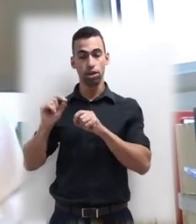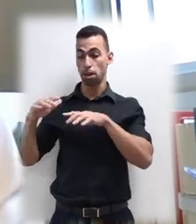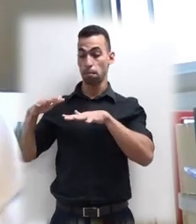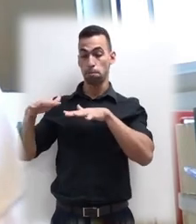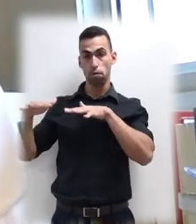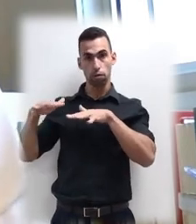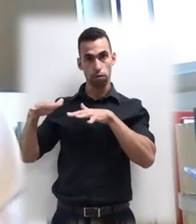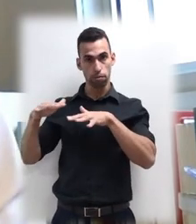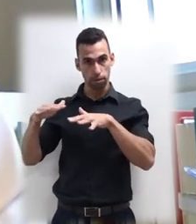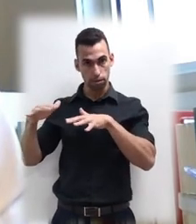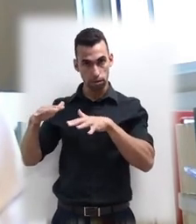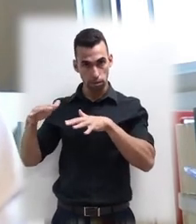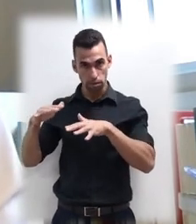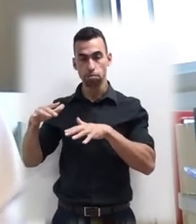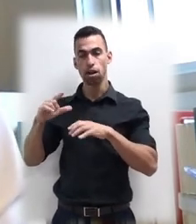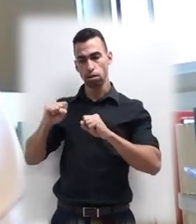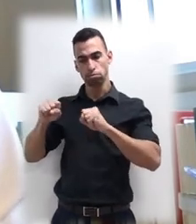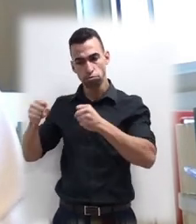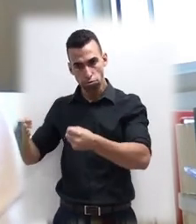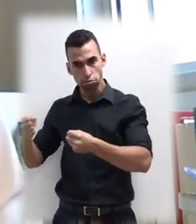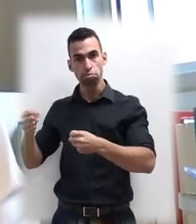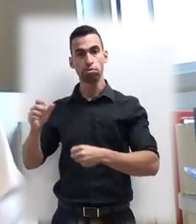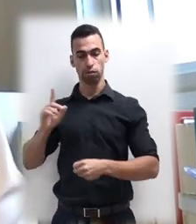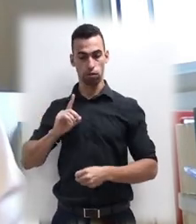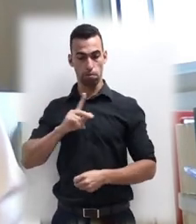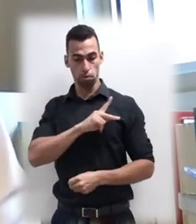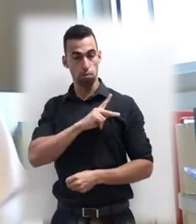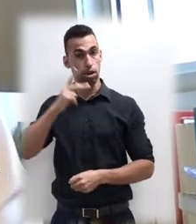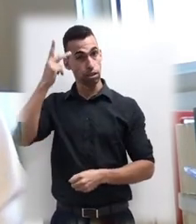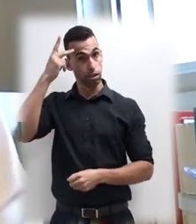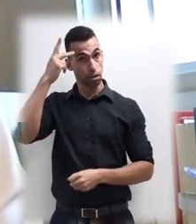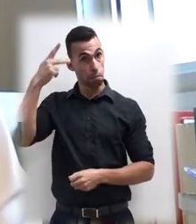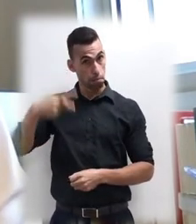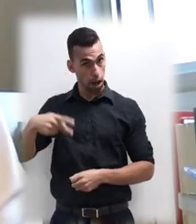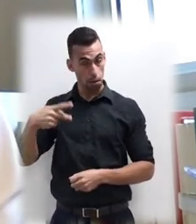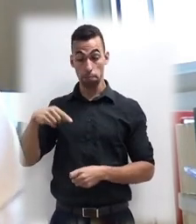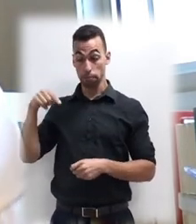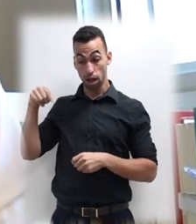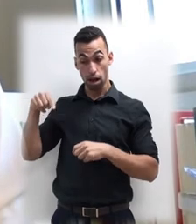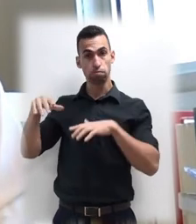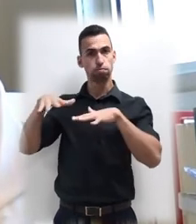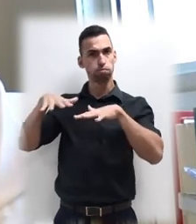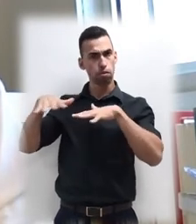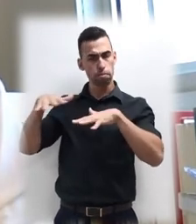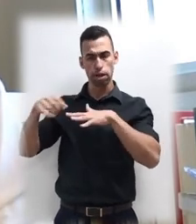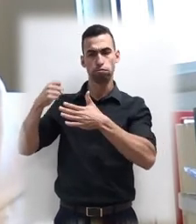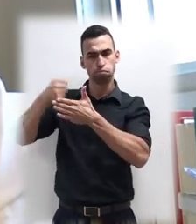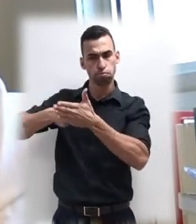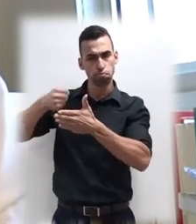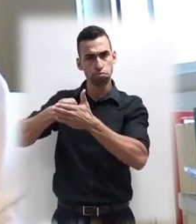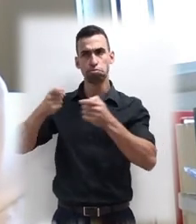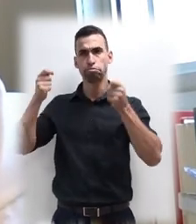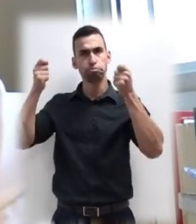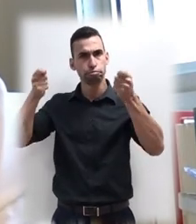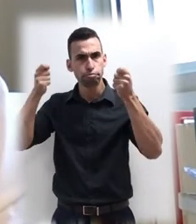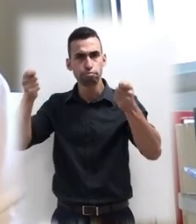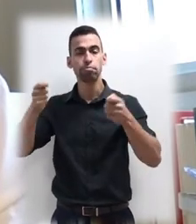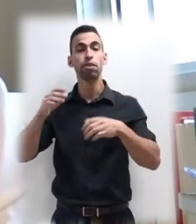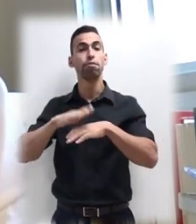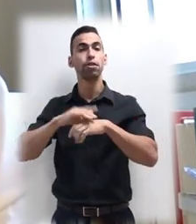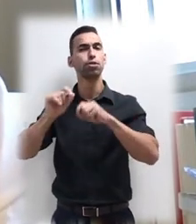movimento chamado Movimento pela Criação da Defensoria Pública em São Paulo, e esse movimento reivindicou,